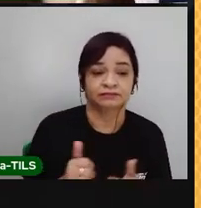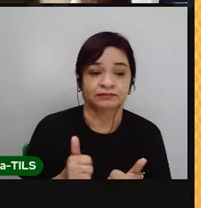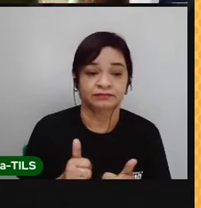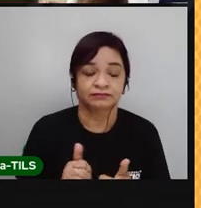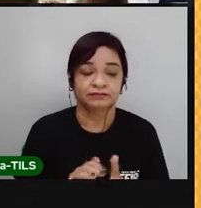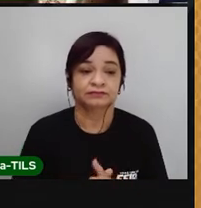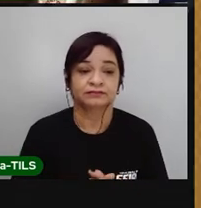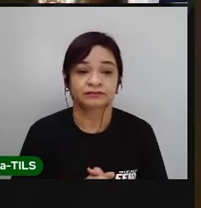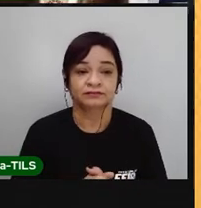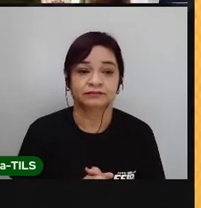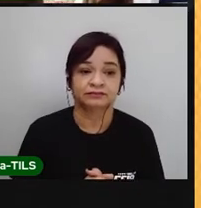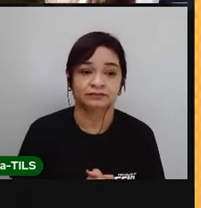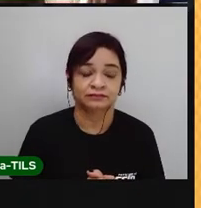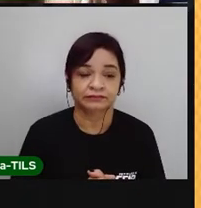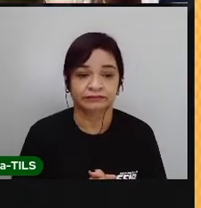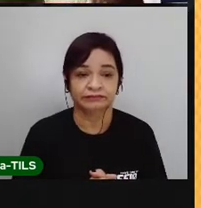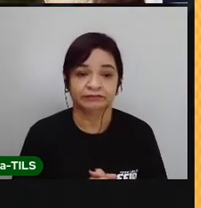cedo.